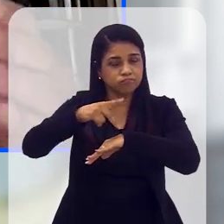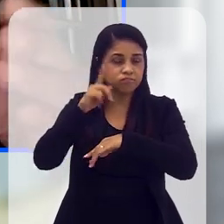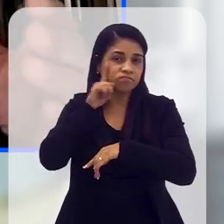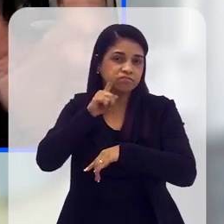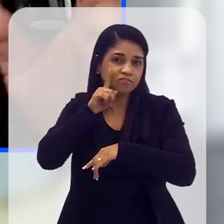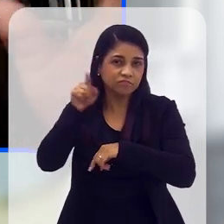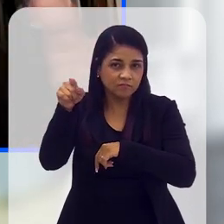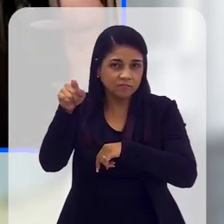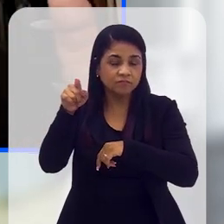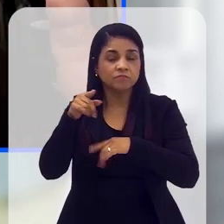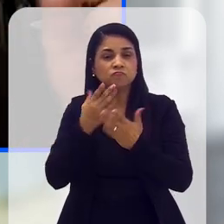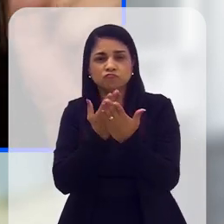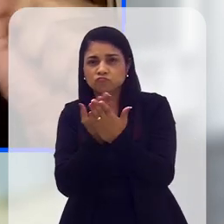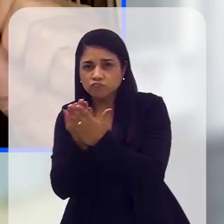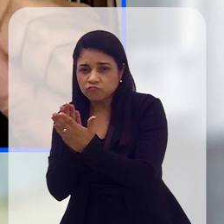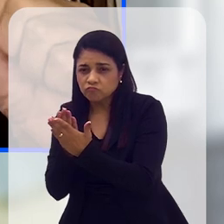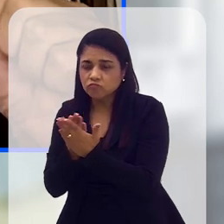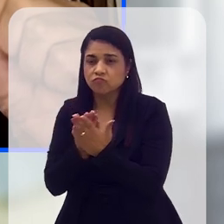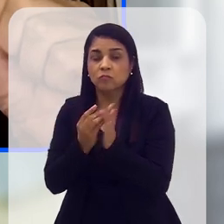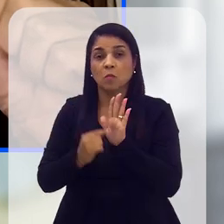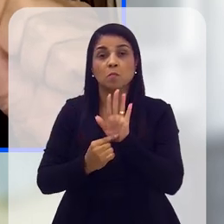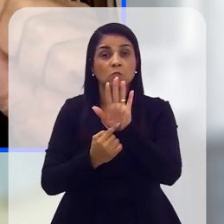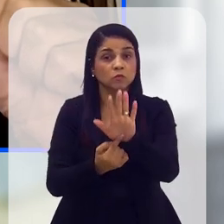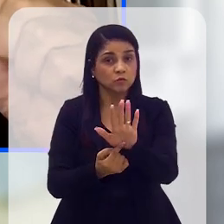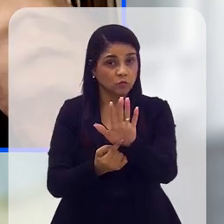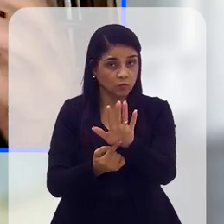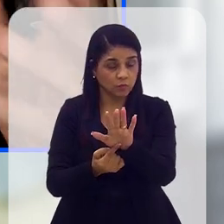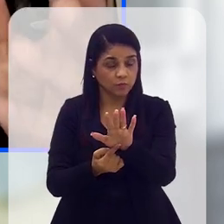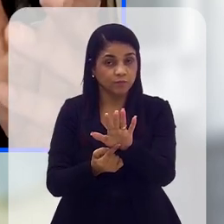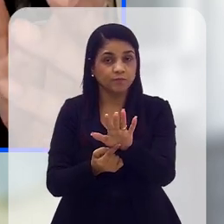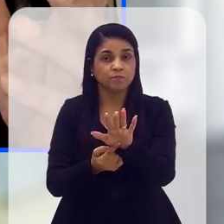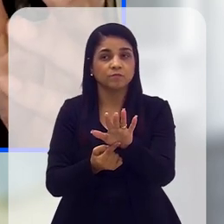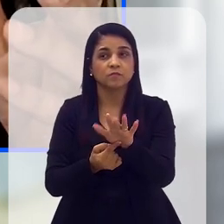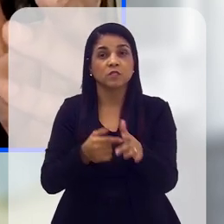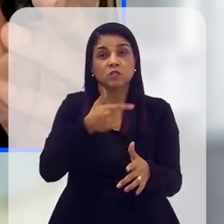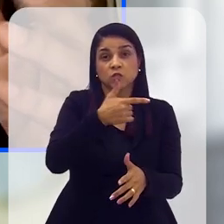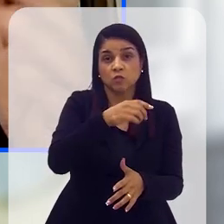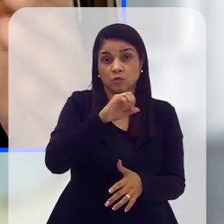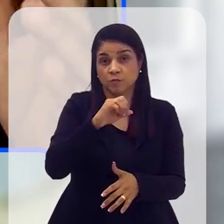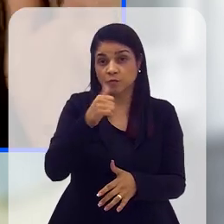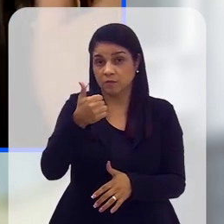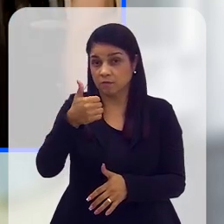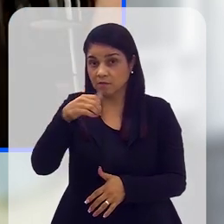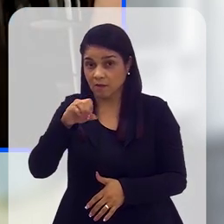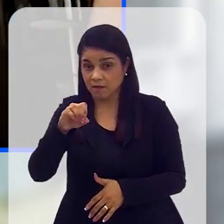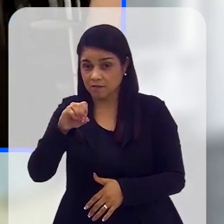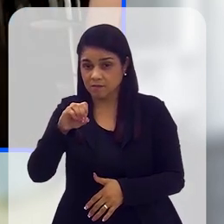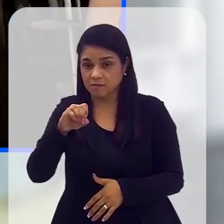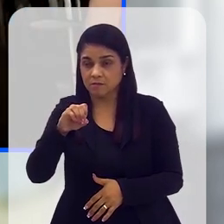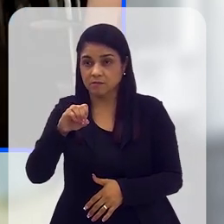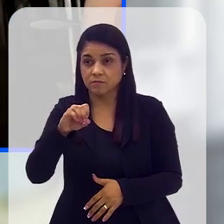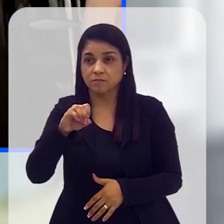Goddard, Institute for Space Studies. E, de 2010,